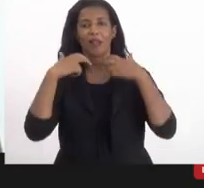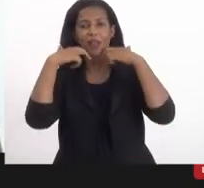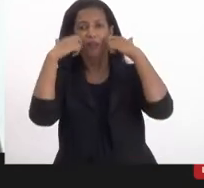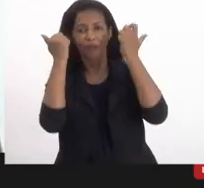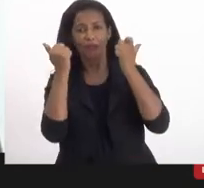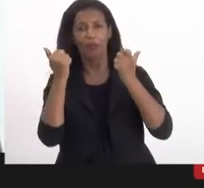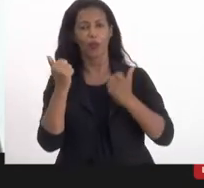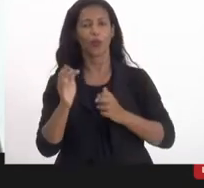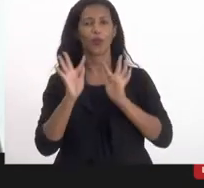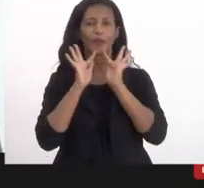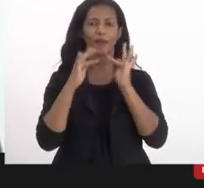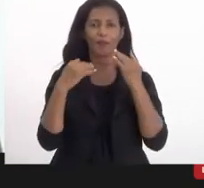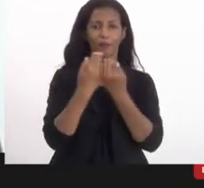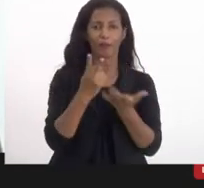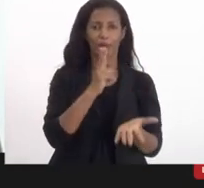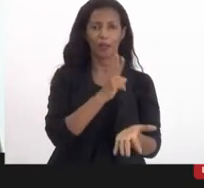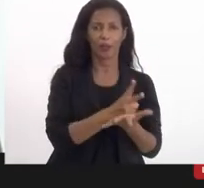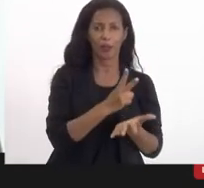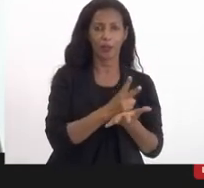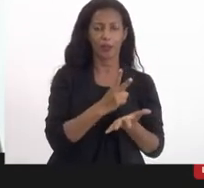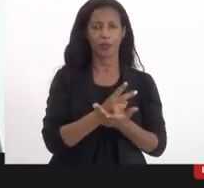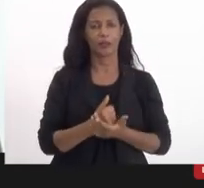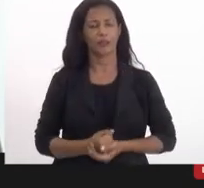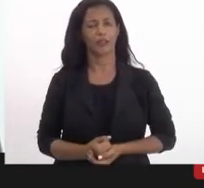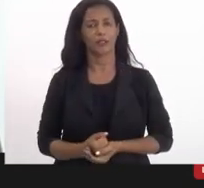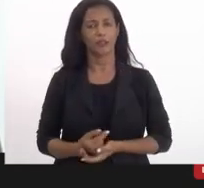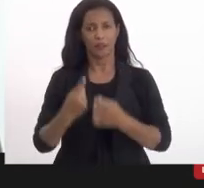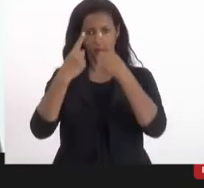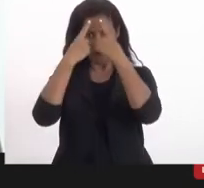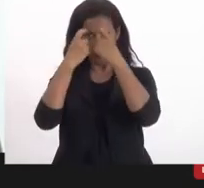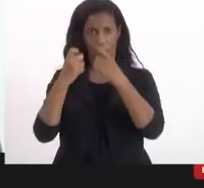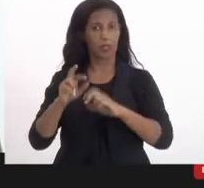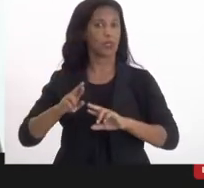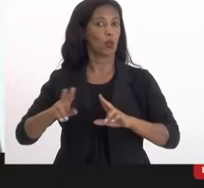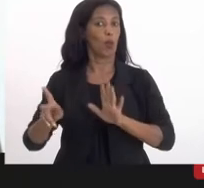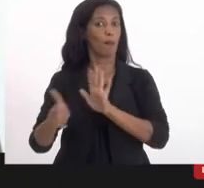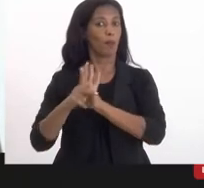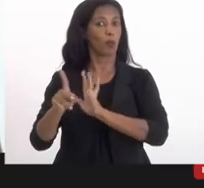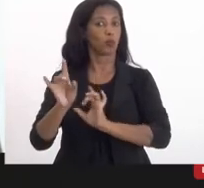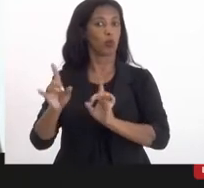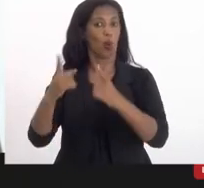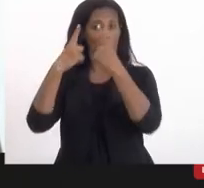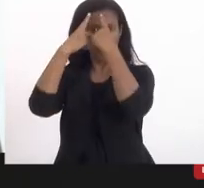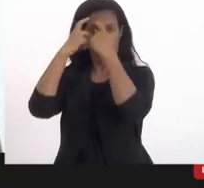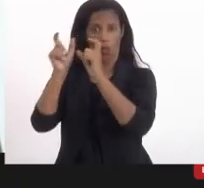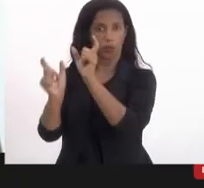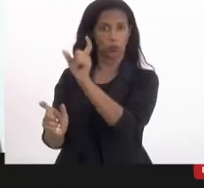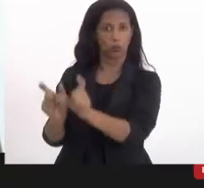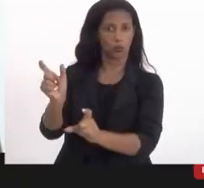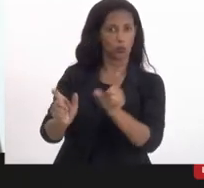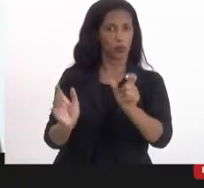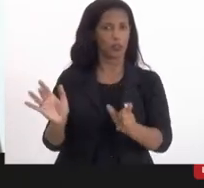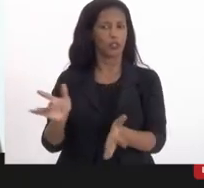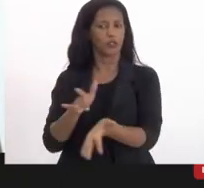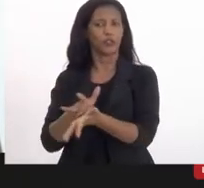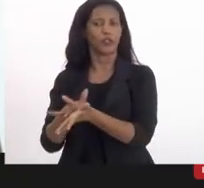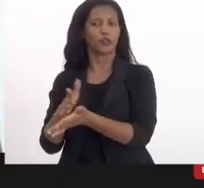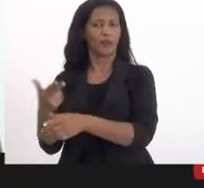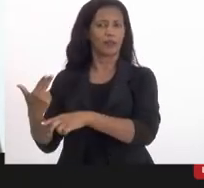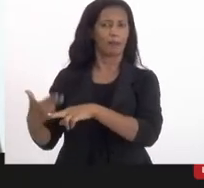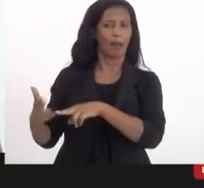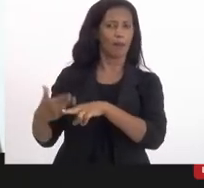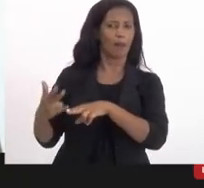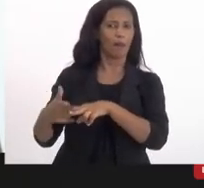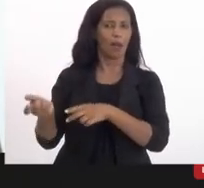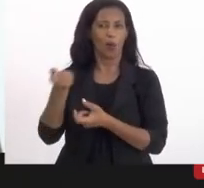família permanece, os maus tratos, eles não são apenas de violência, eles também são maus tratos disfarçados de cuidados, uso